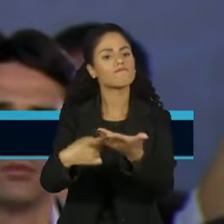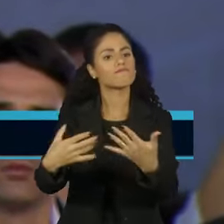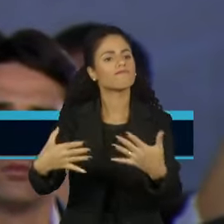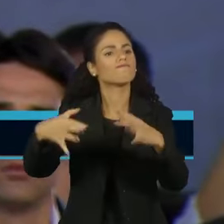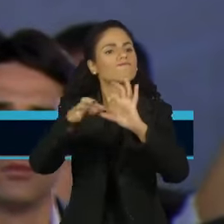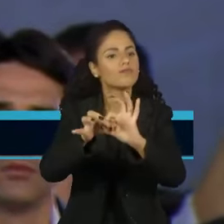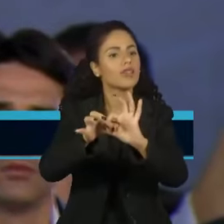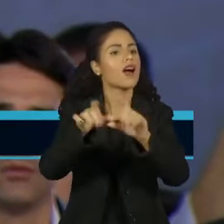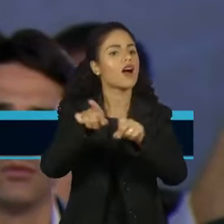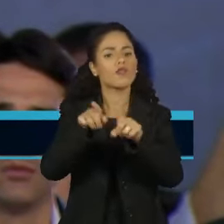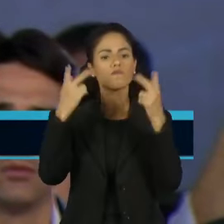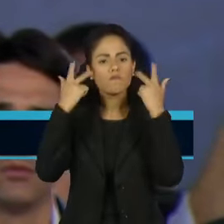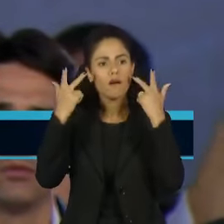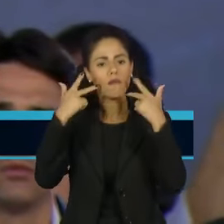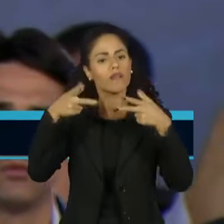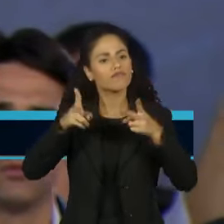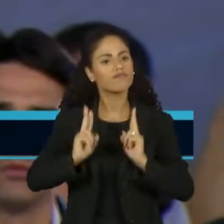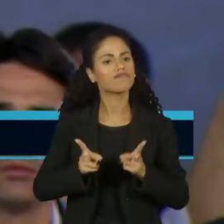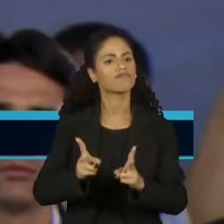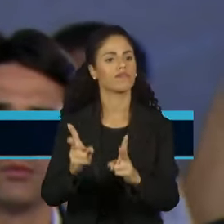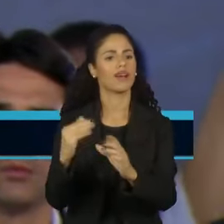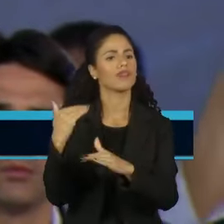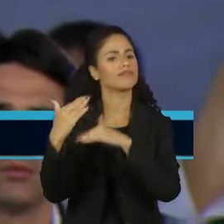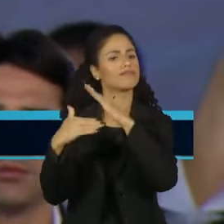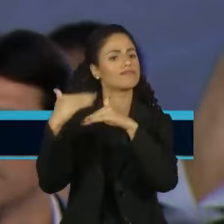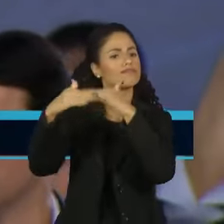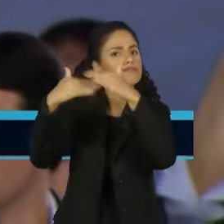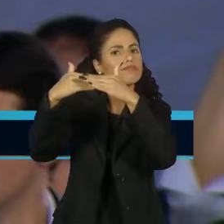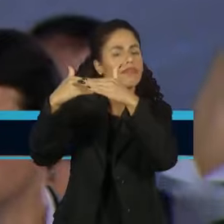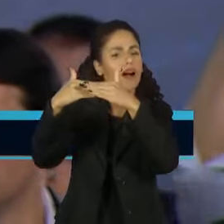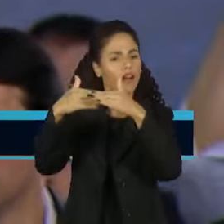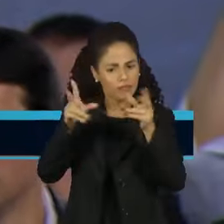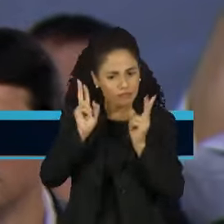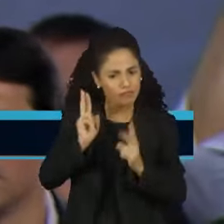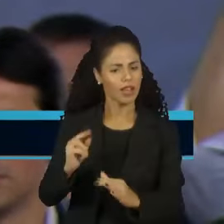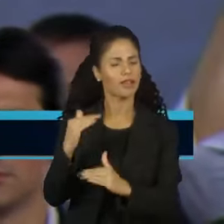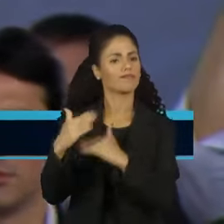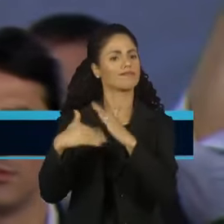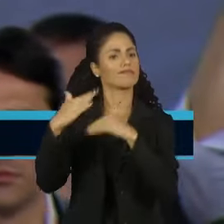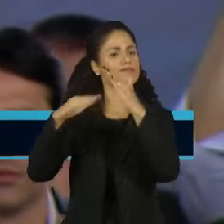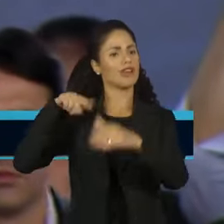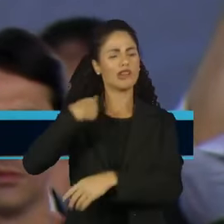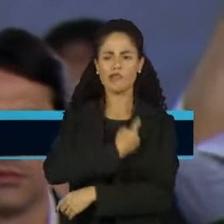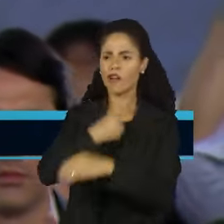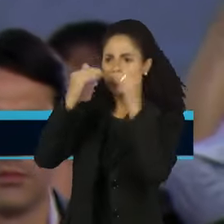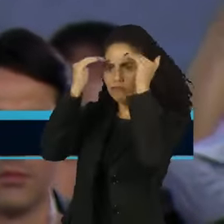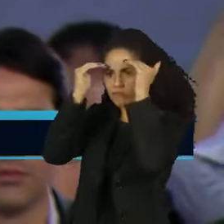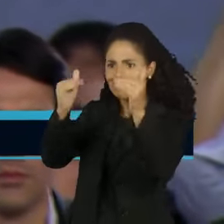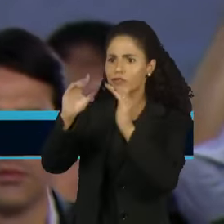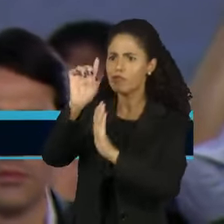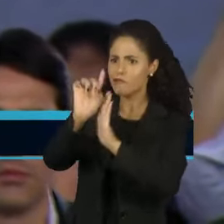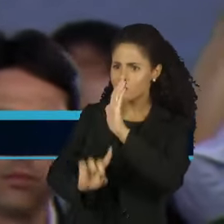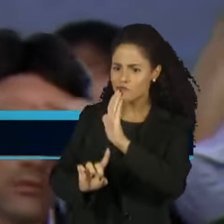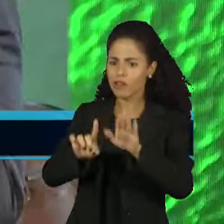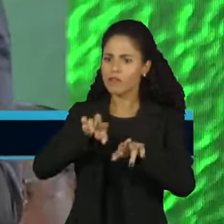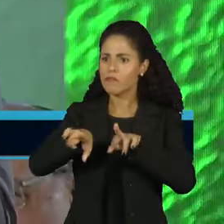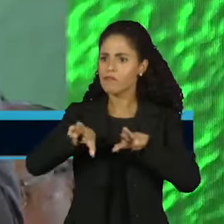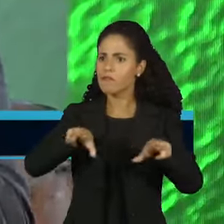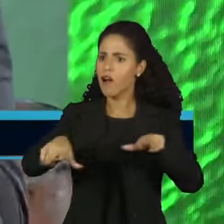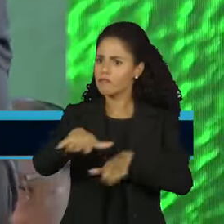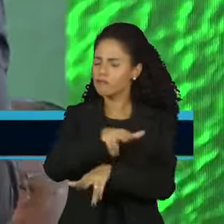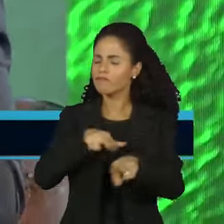a normalidade. E a normalidade é a gente respeitar o direito à diferença.